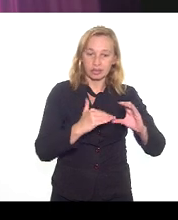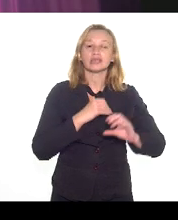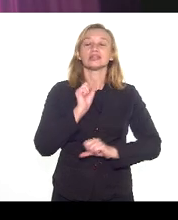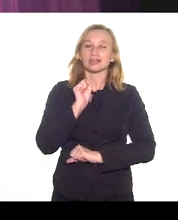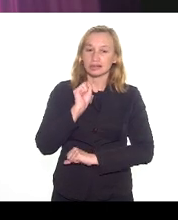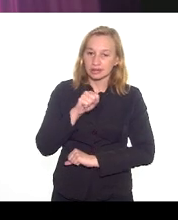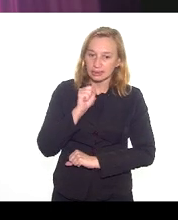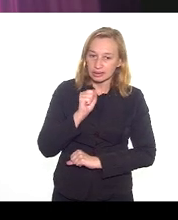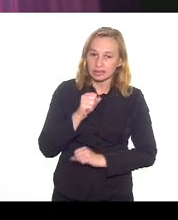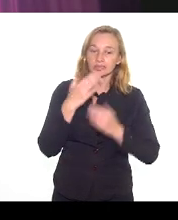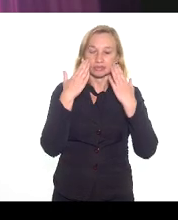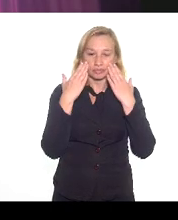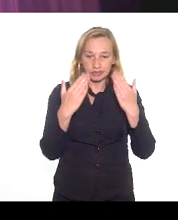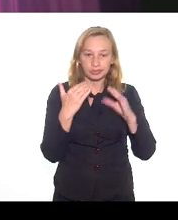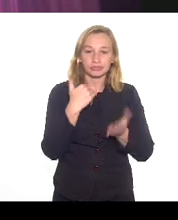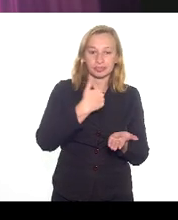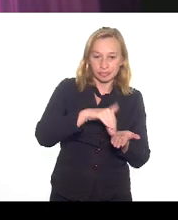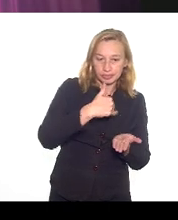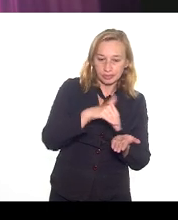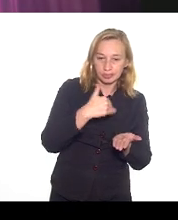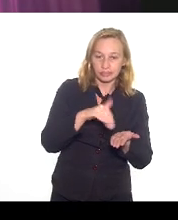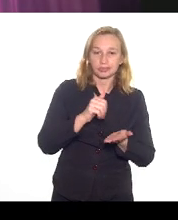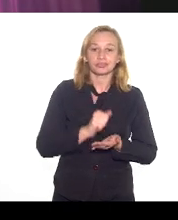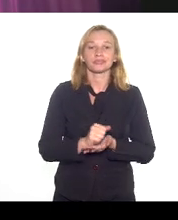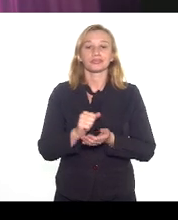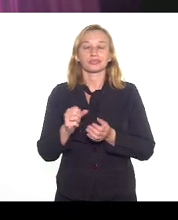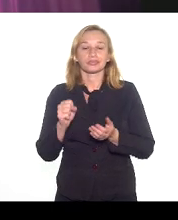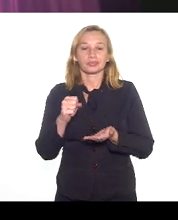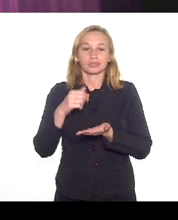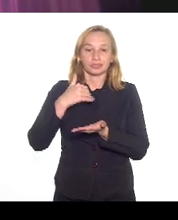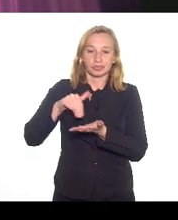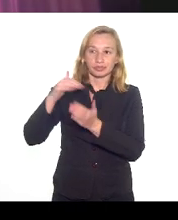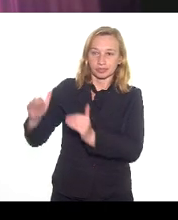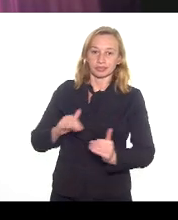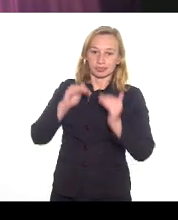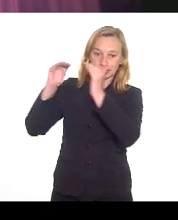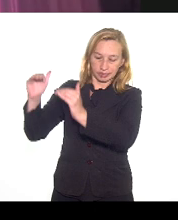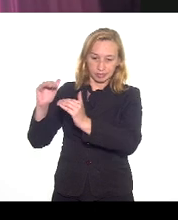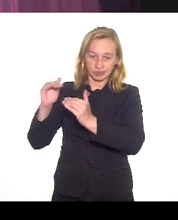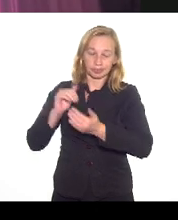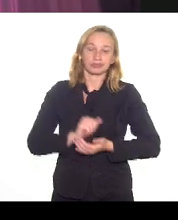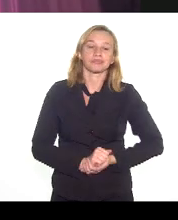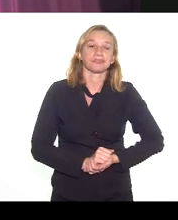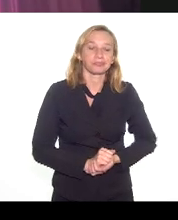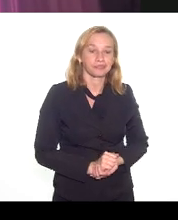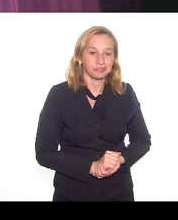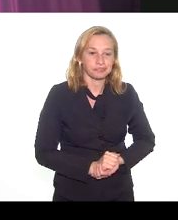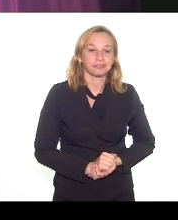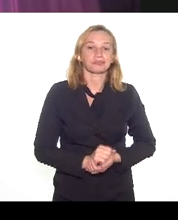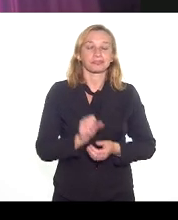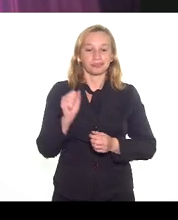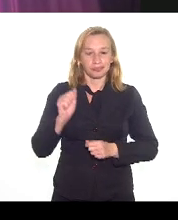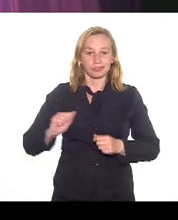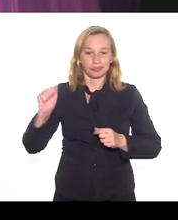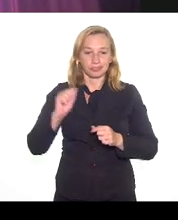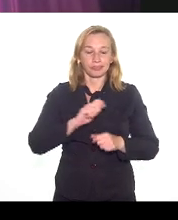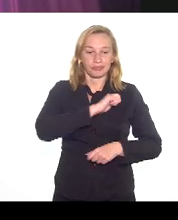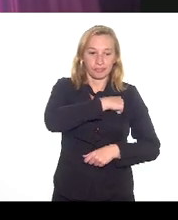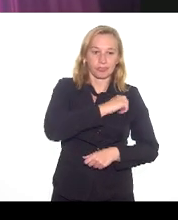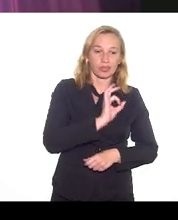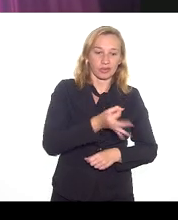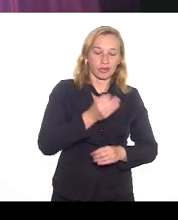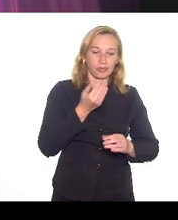Eu tenho um milho assessoria fiscal. Pode deixar.